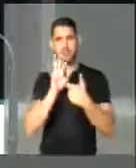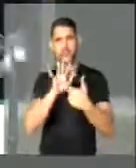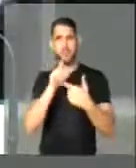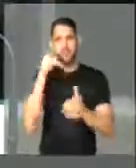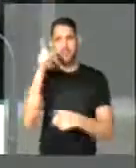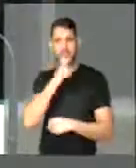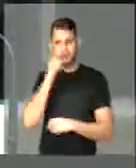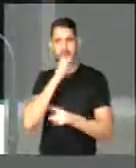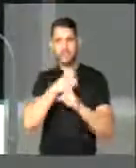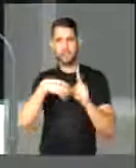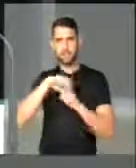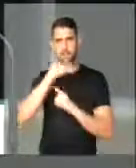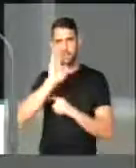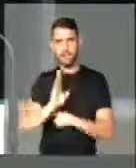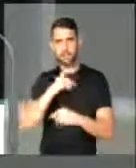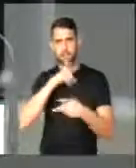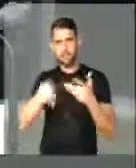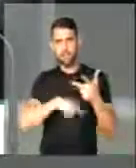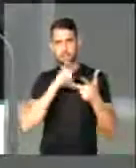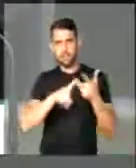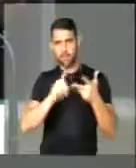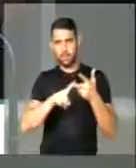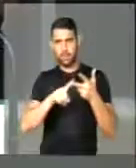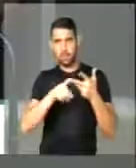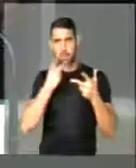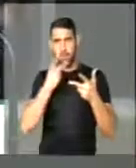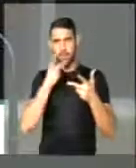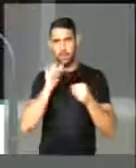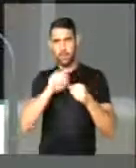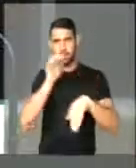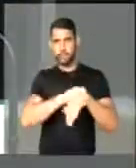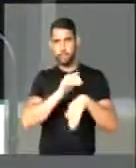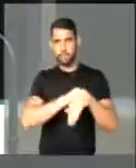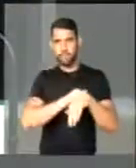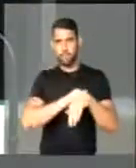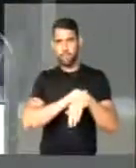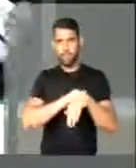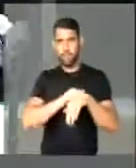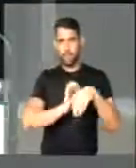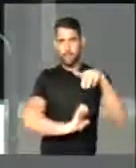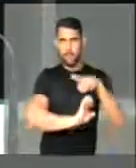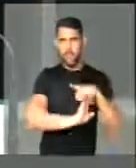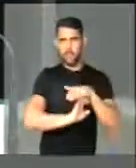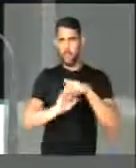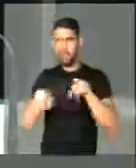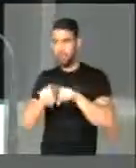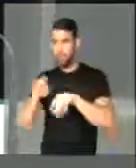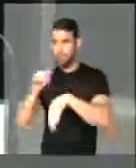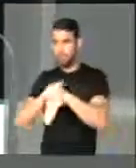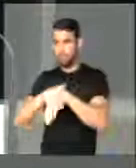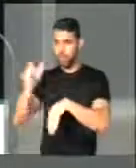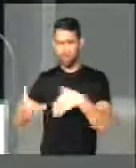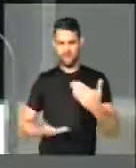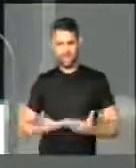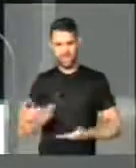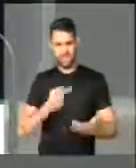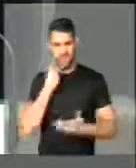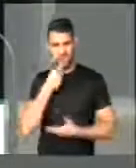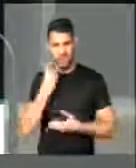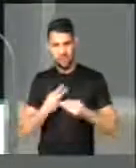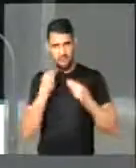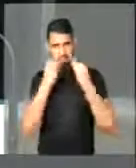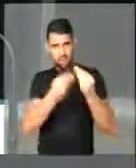uma mentira à sociedade. O terceiro ponto é da autonomia das partes. Isso é uma inverdade. dizer que vai